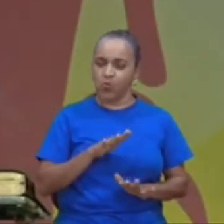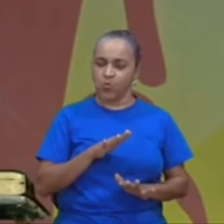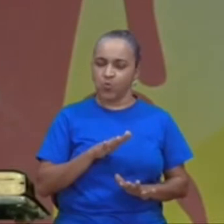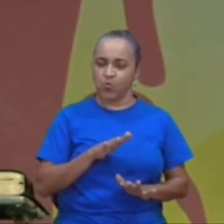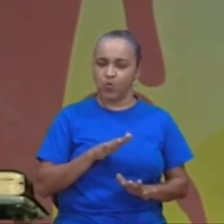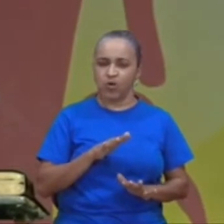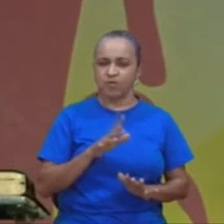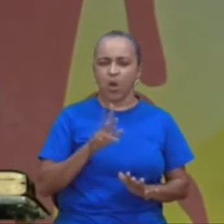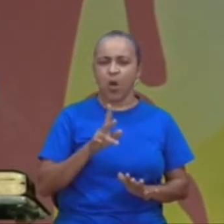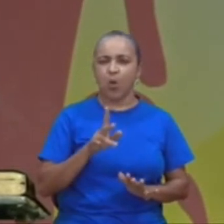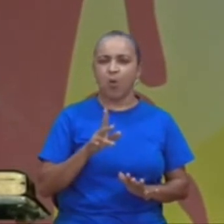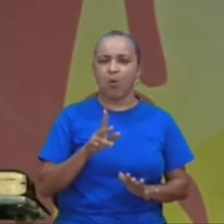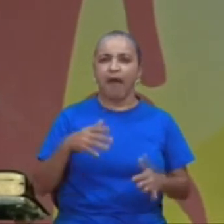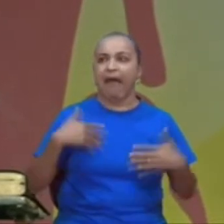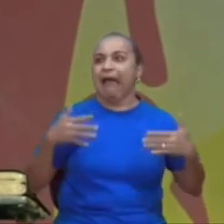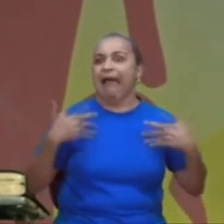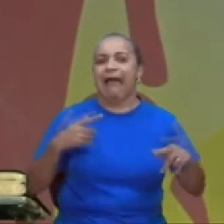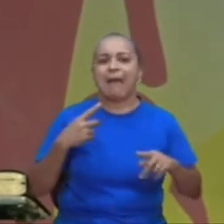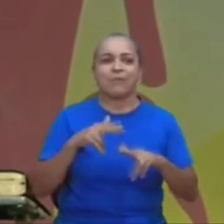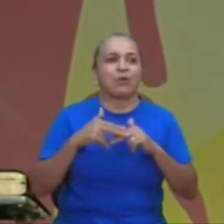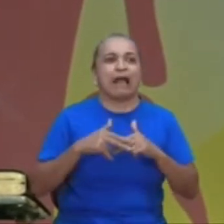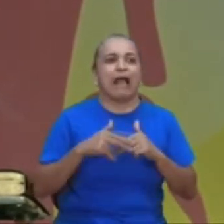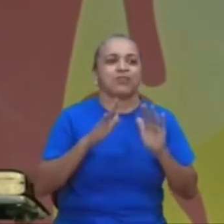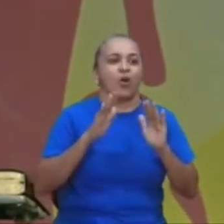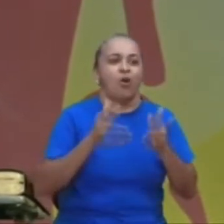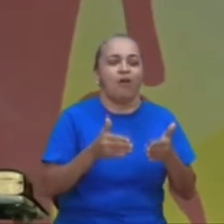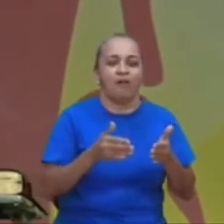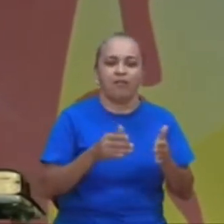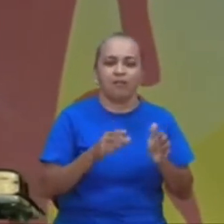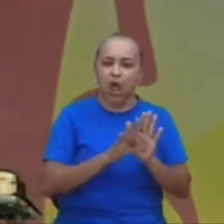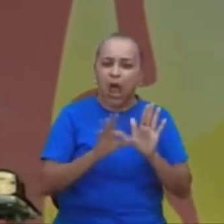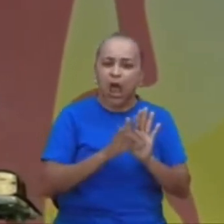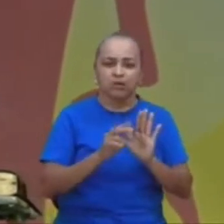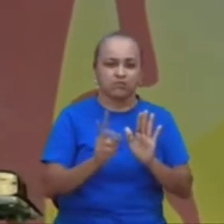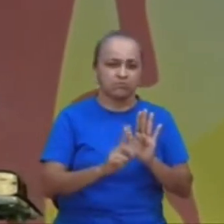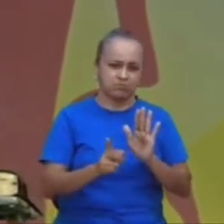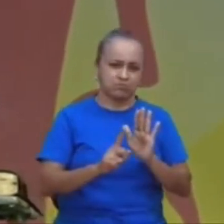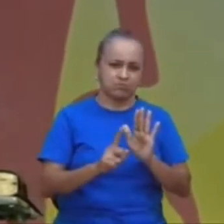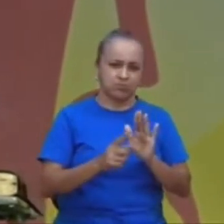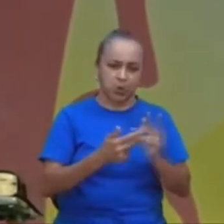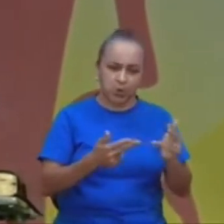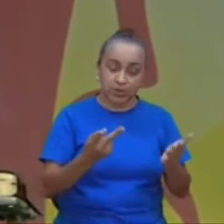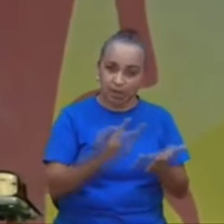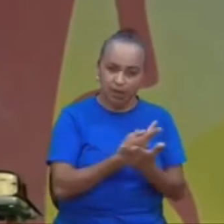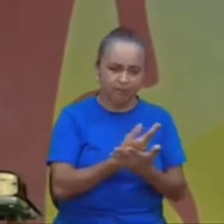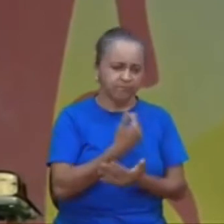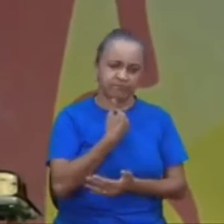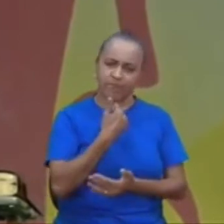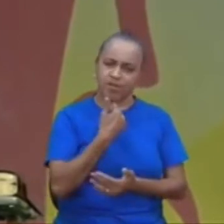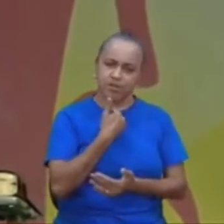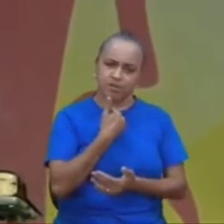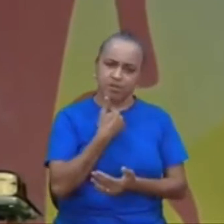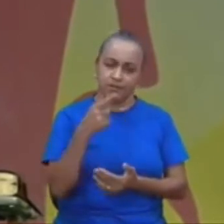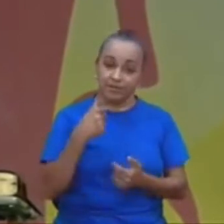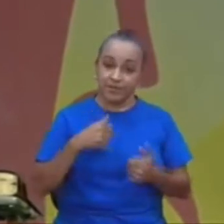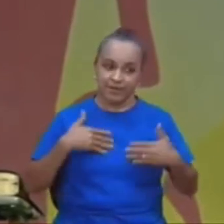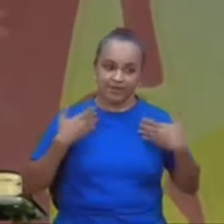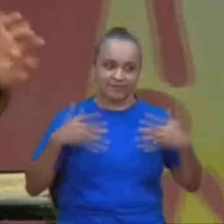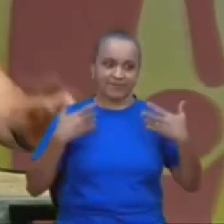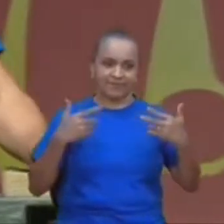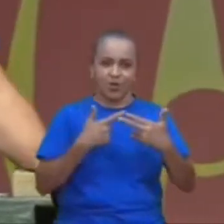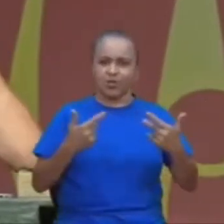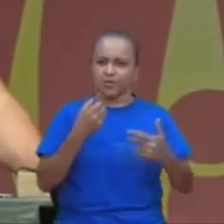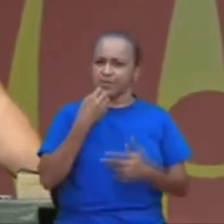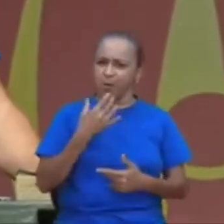nunca com drogas, nunca com coisas erradas, nunca com coisas ilícitas, se divirta com o é bom, gente, uma